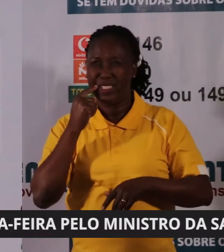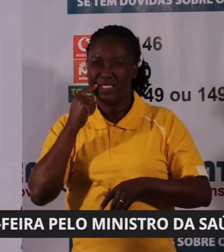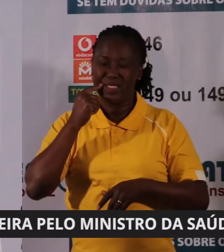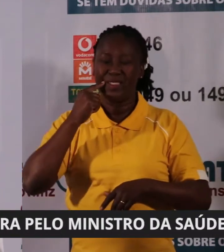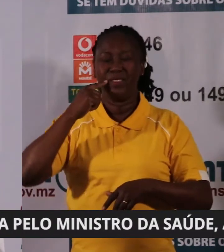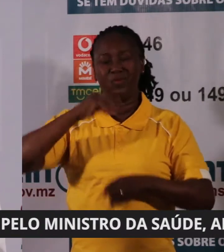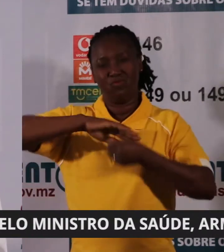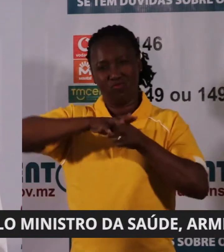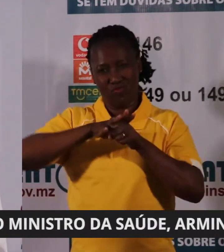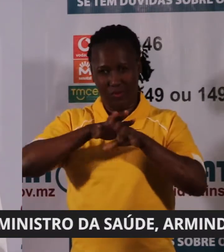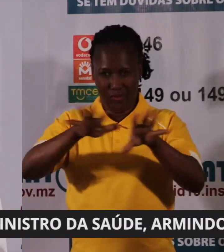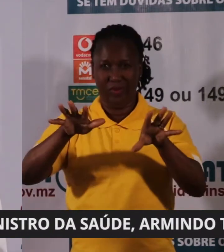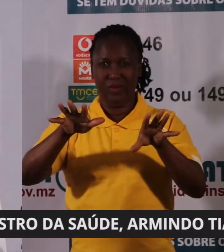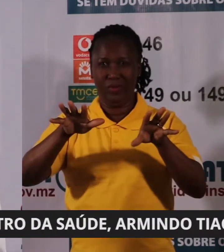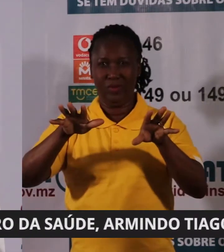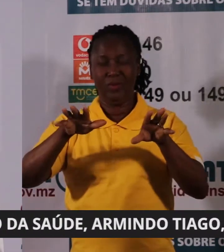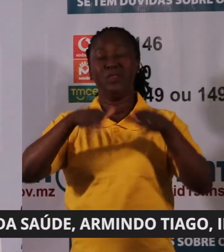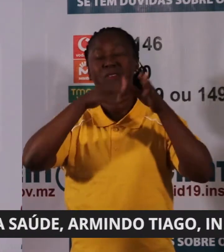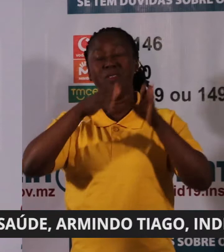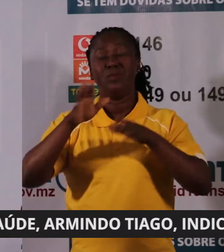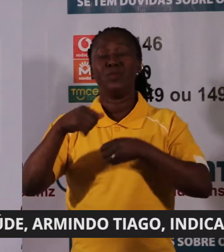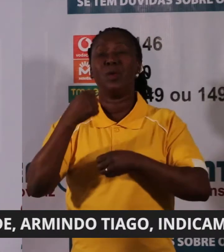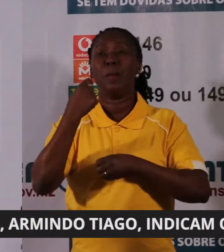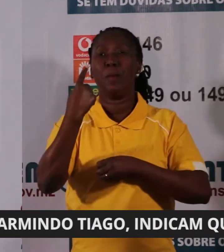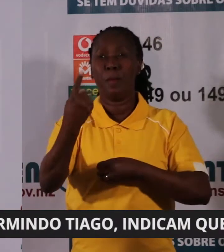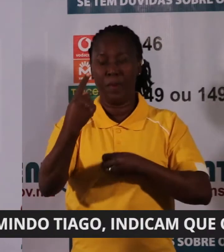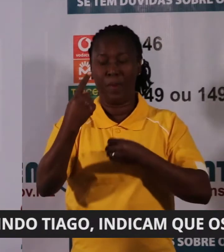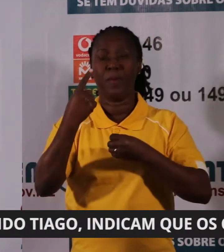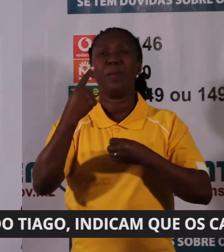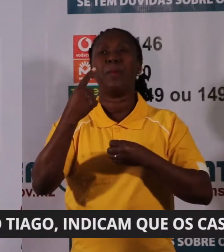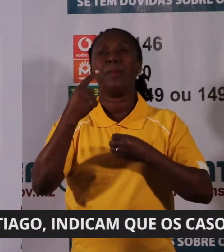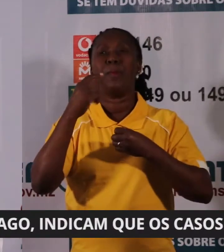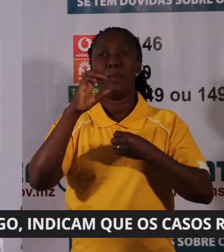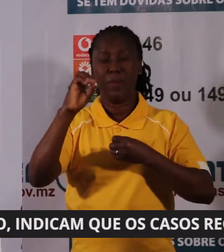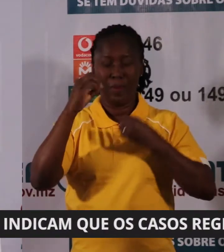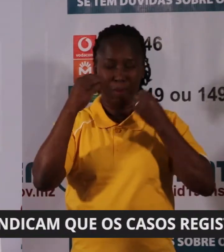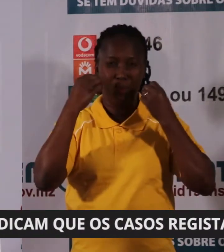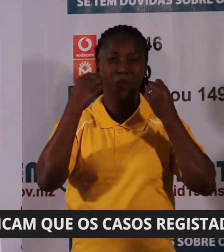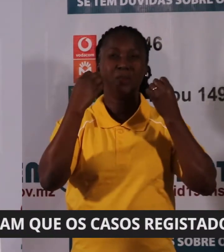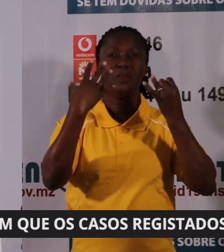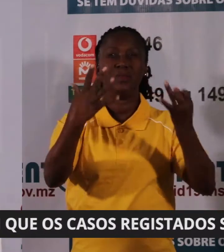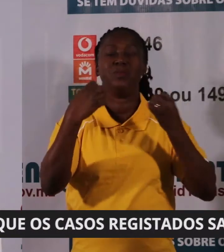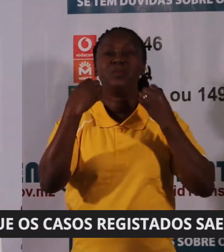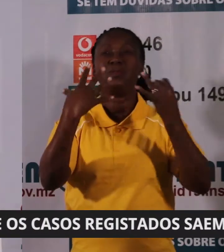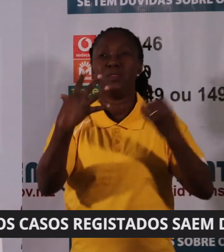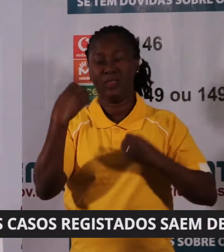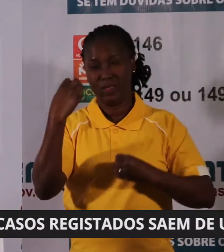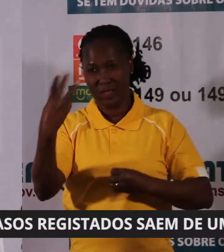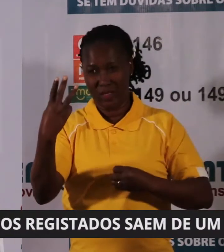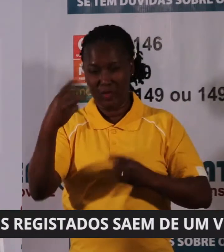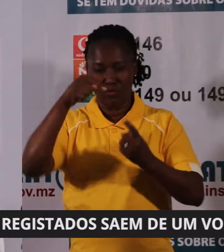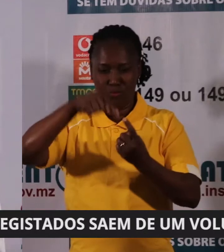-19. 1.773 dessas pessoas foram testadas